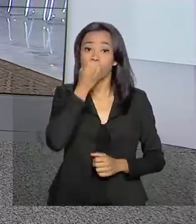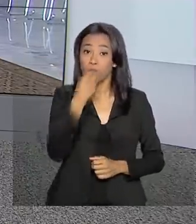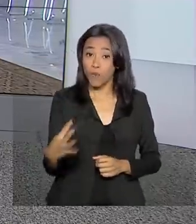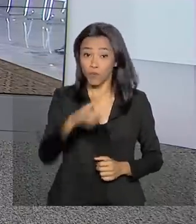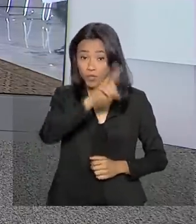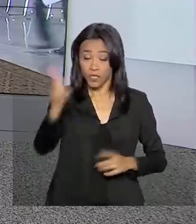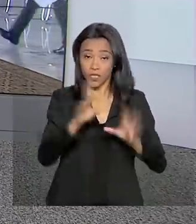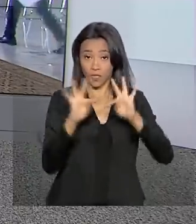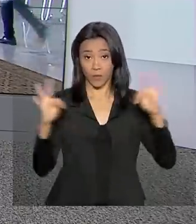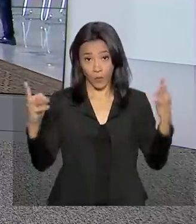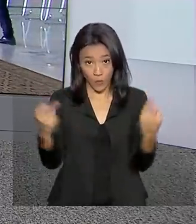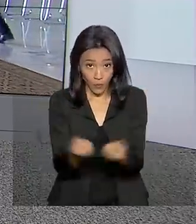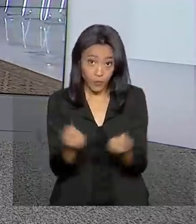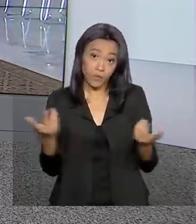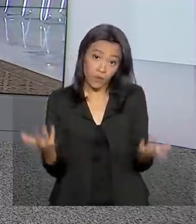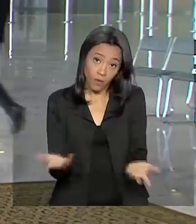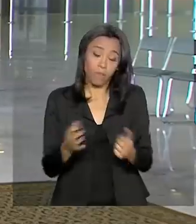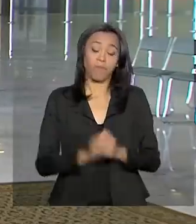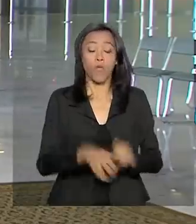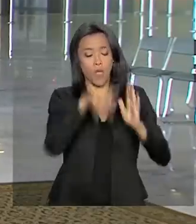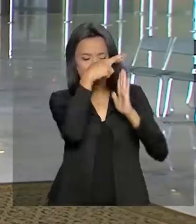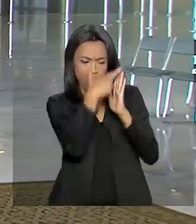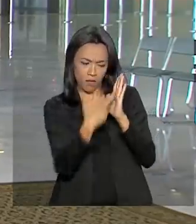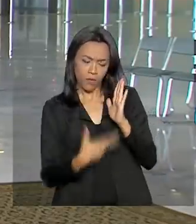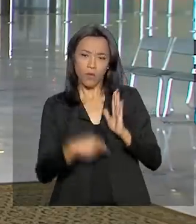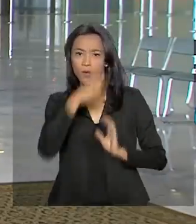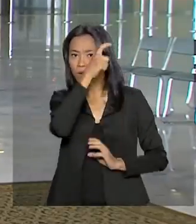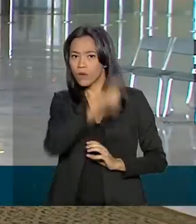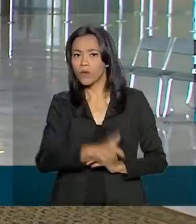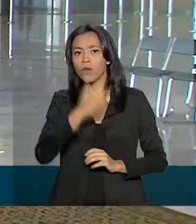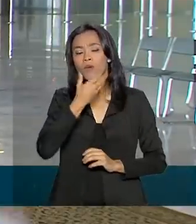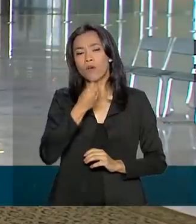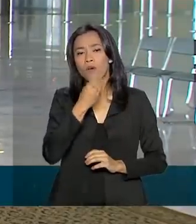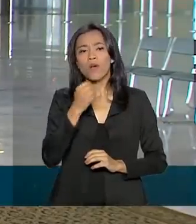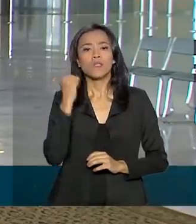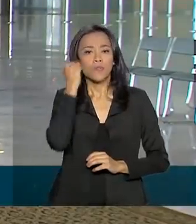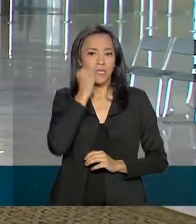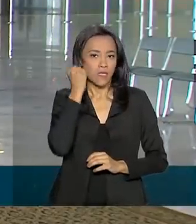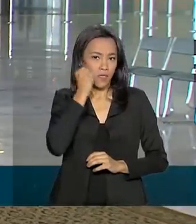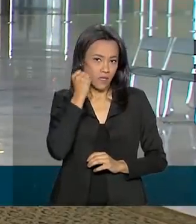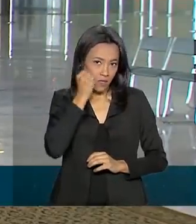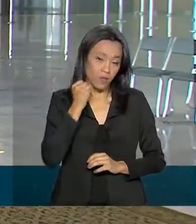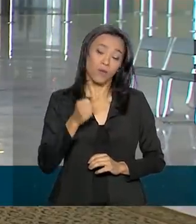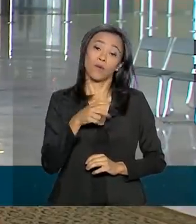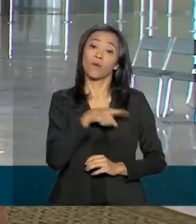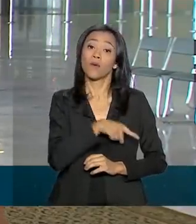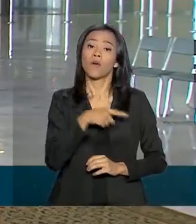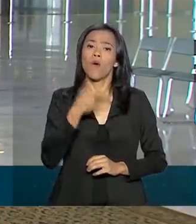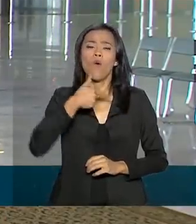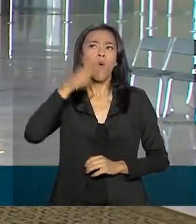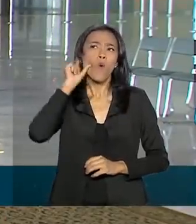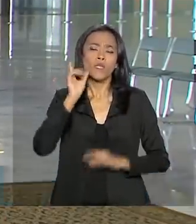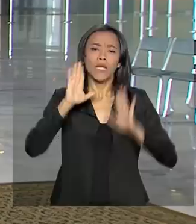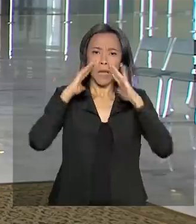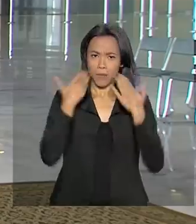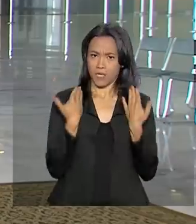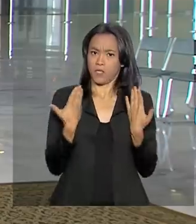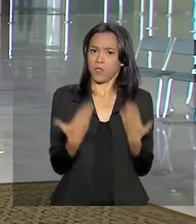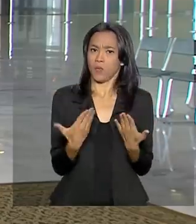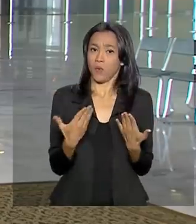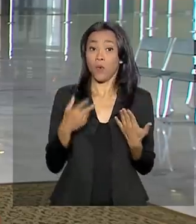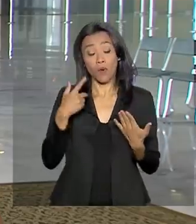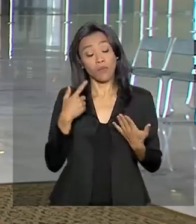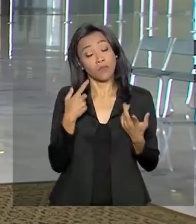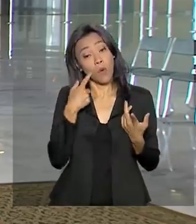a você e a todos. Olha, o relatório do senador Fernando Bezerra foi apresentado na última terça-feira. Ontem houve uma tentativa de